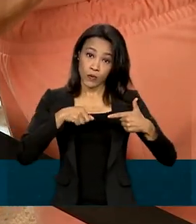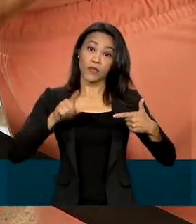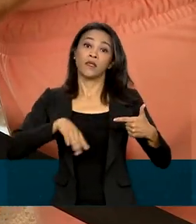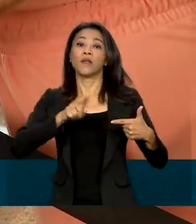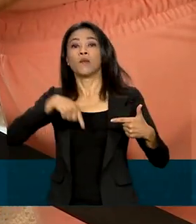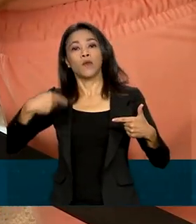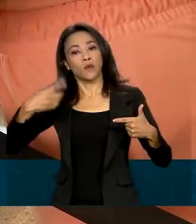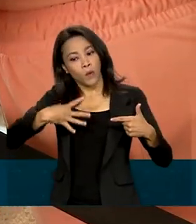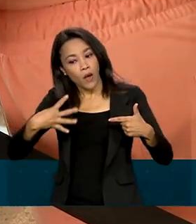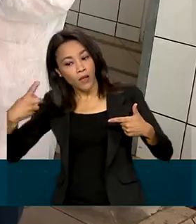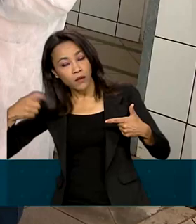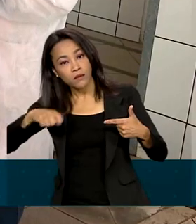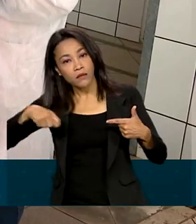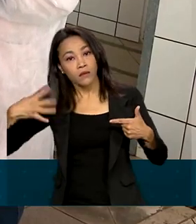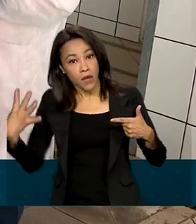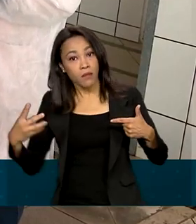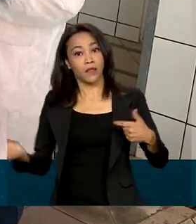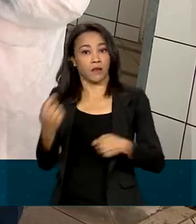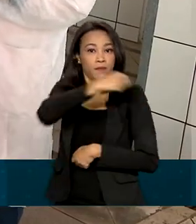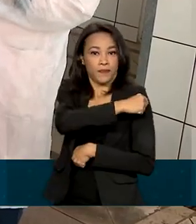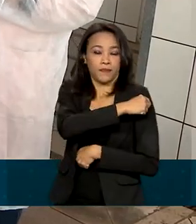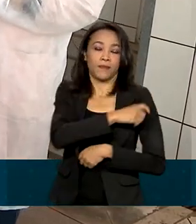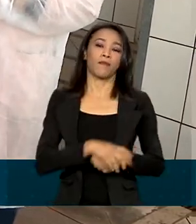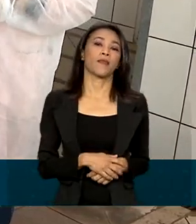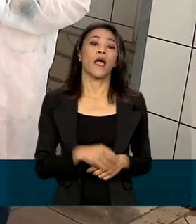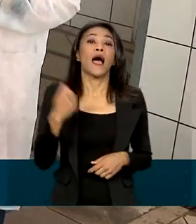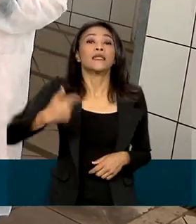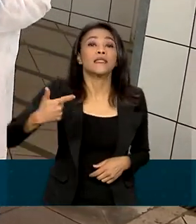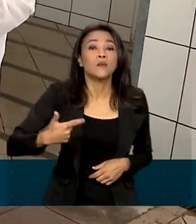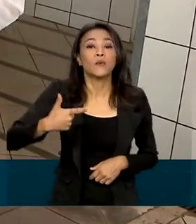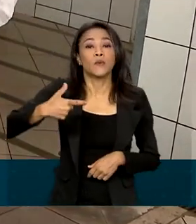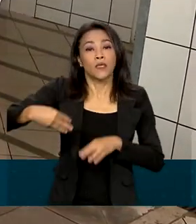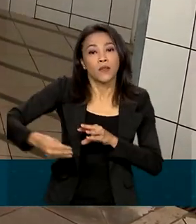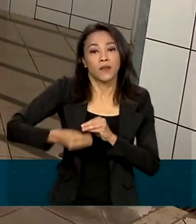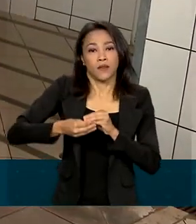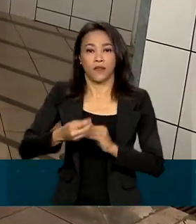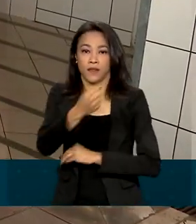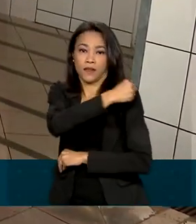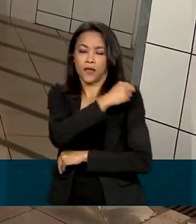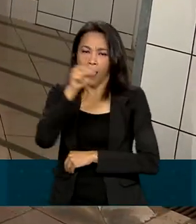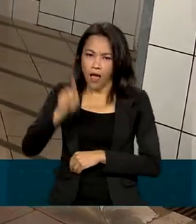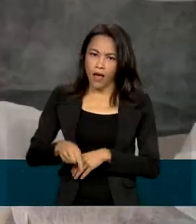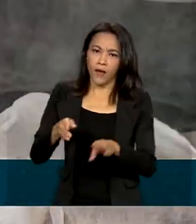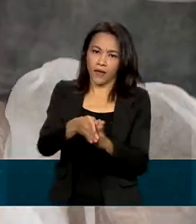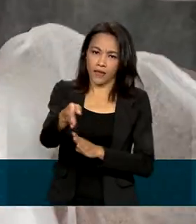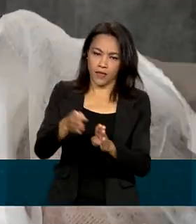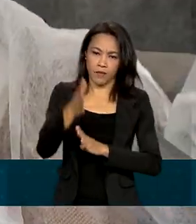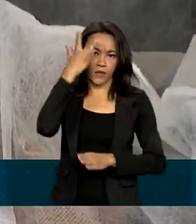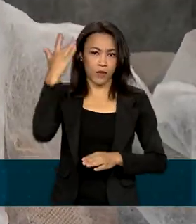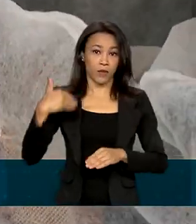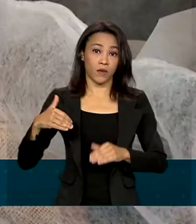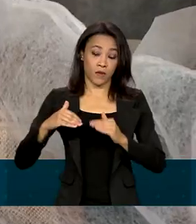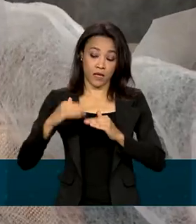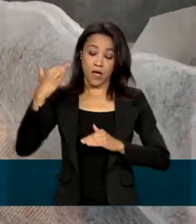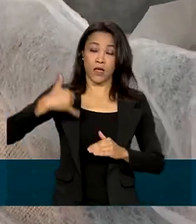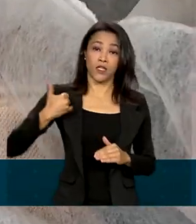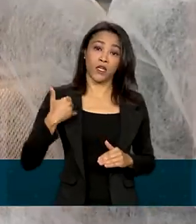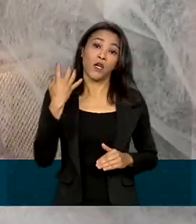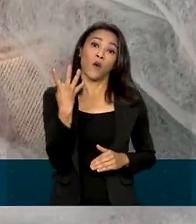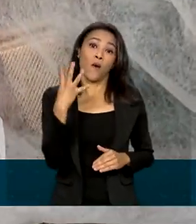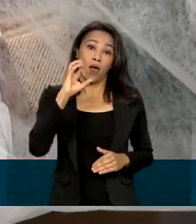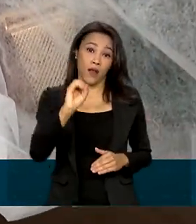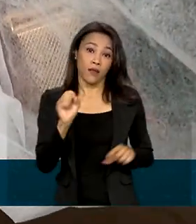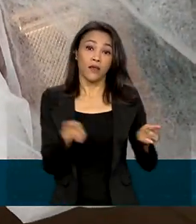dose única. Já a segunda dose de reforço, no momento, ela é indicada para pessoas com mais de 40 anos de idade e